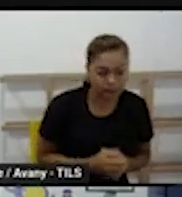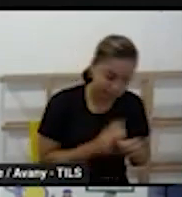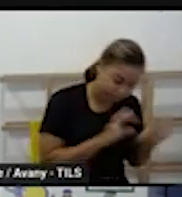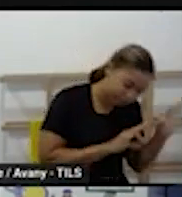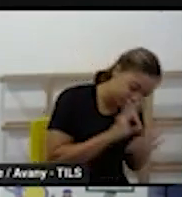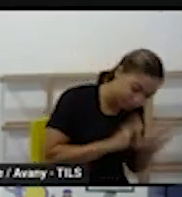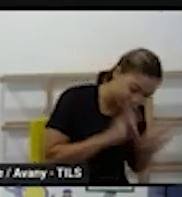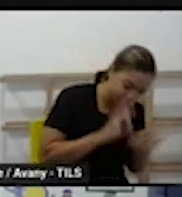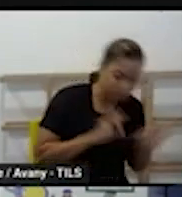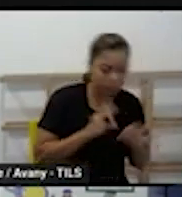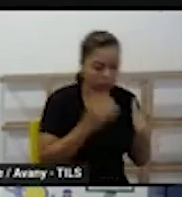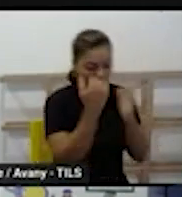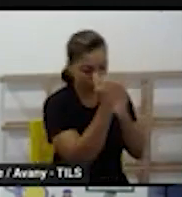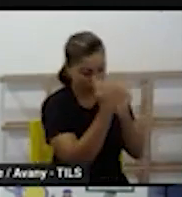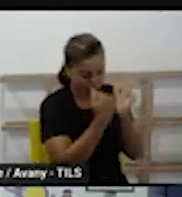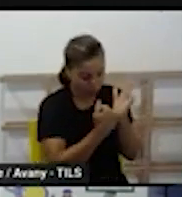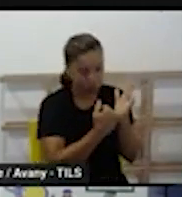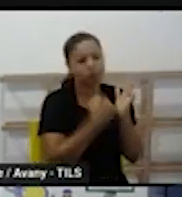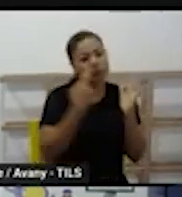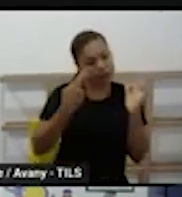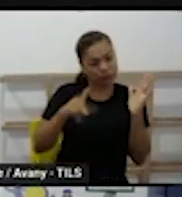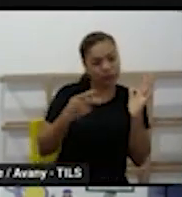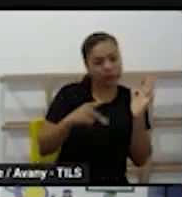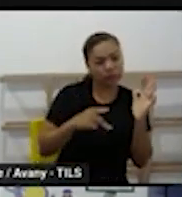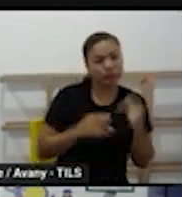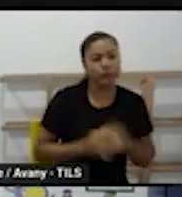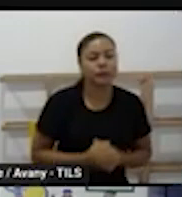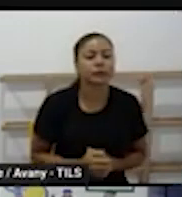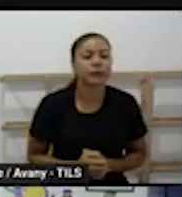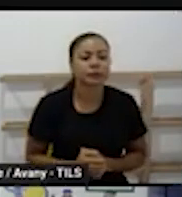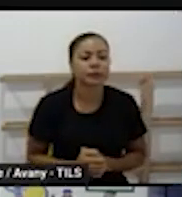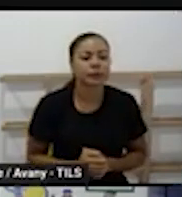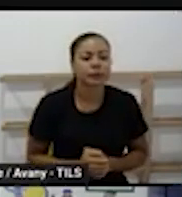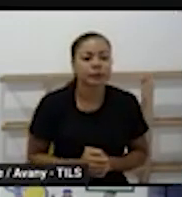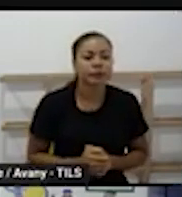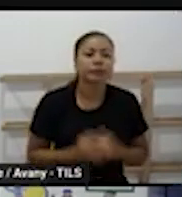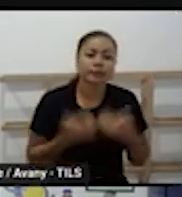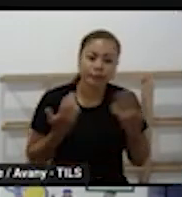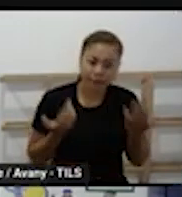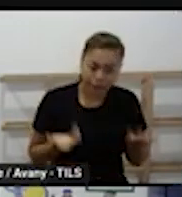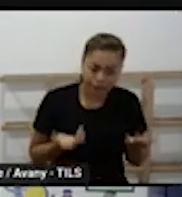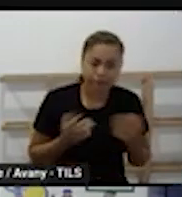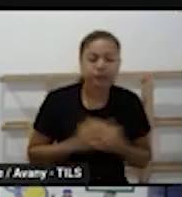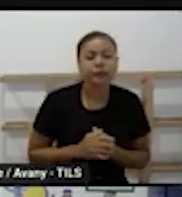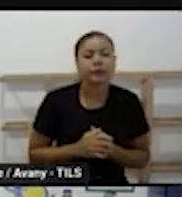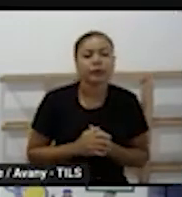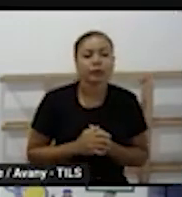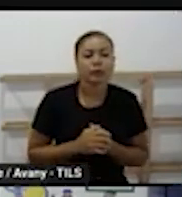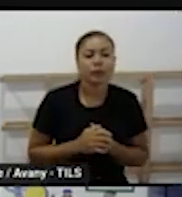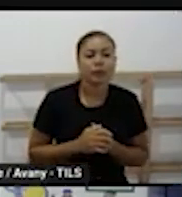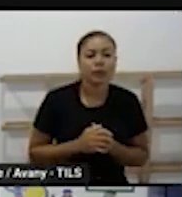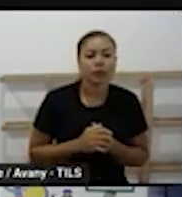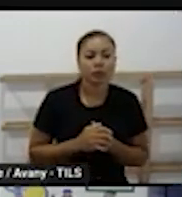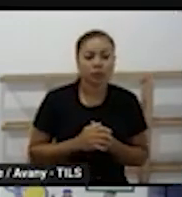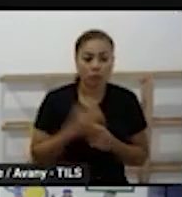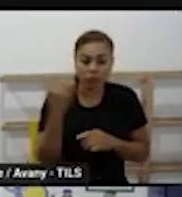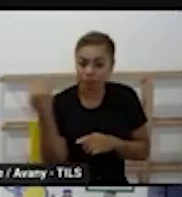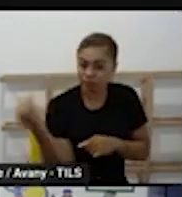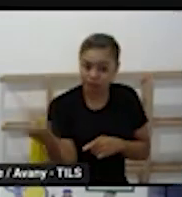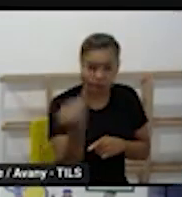do planejamento então ele tem como espinha dorsal os marcos temporais